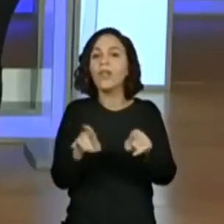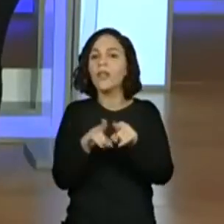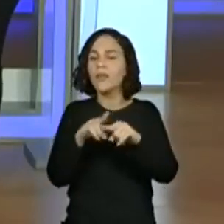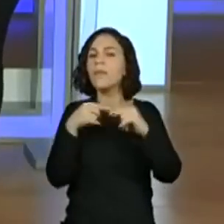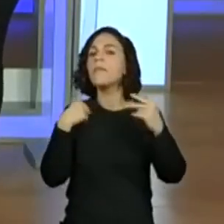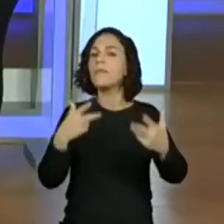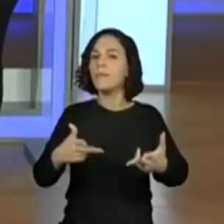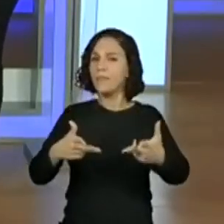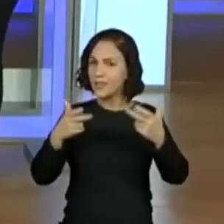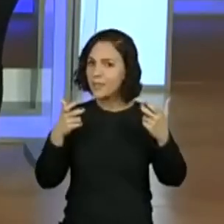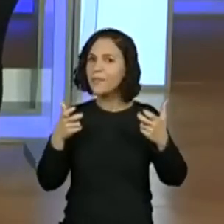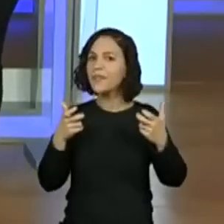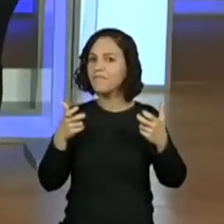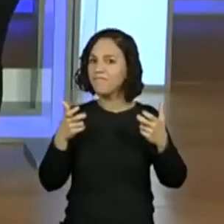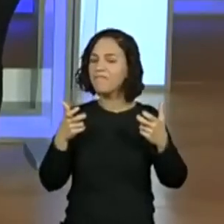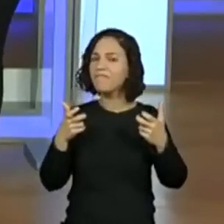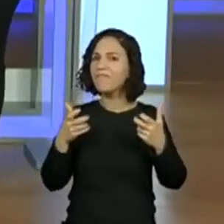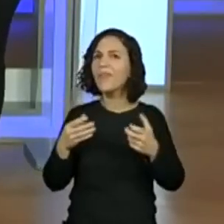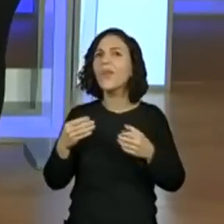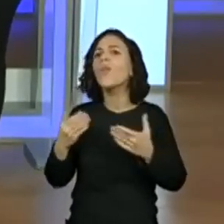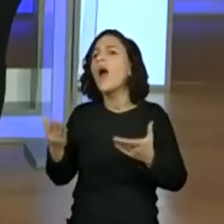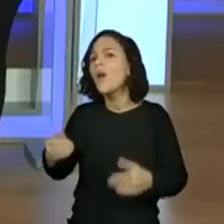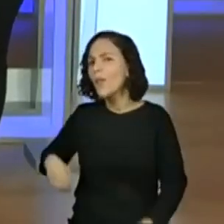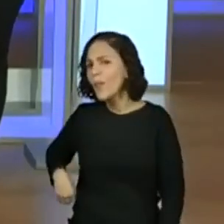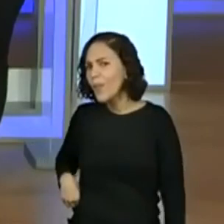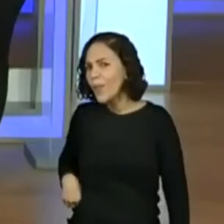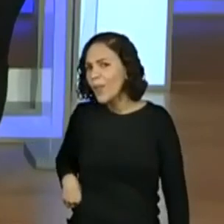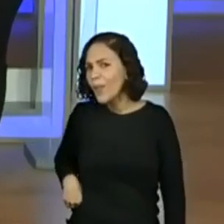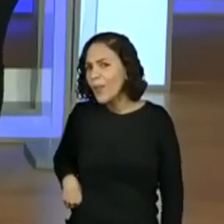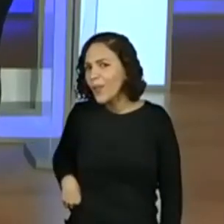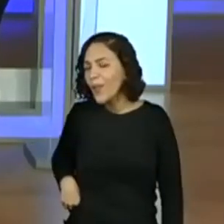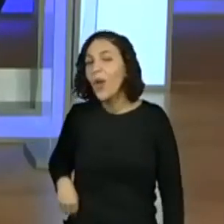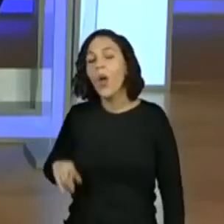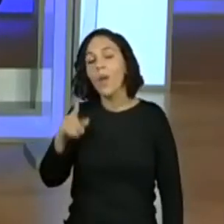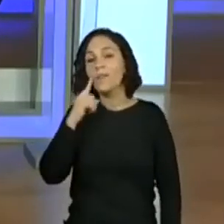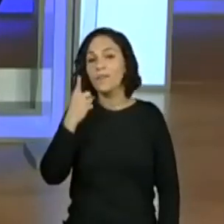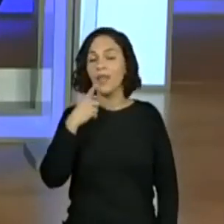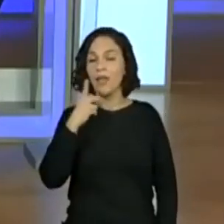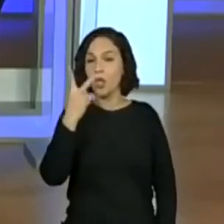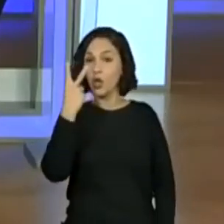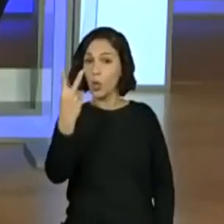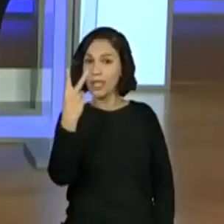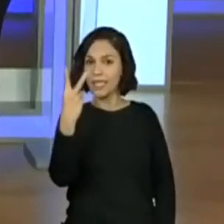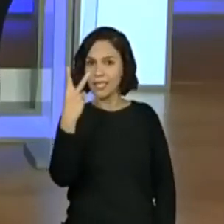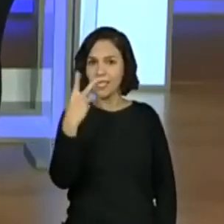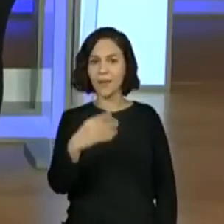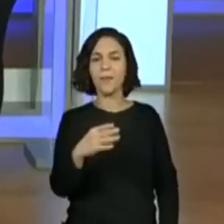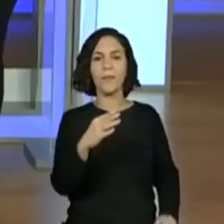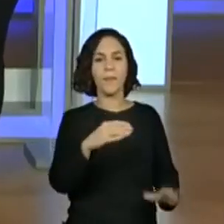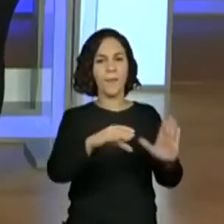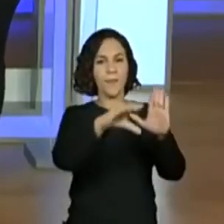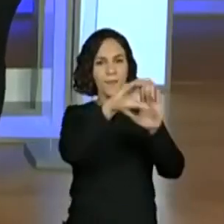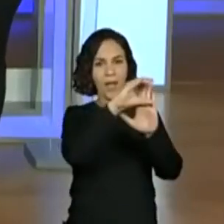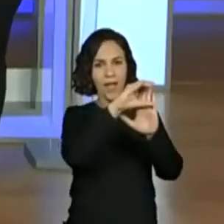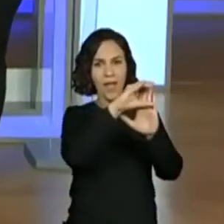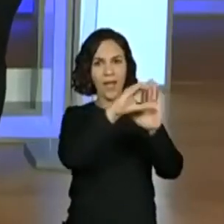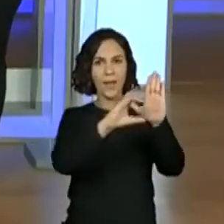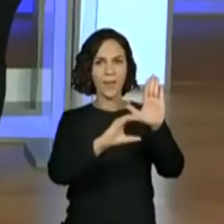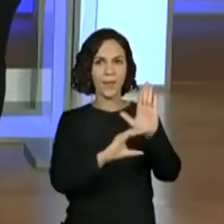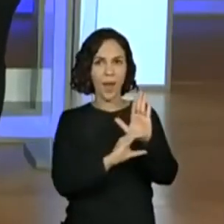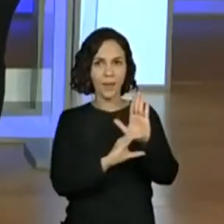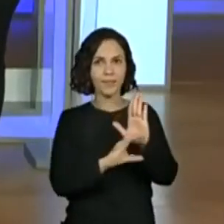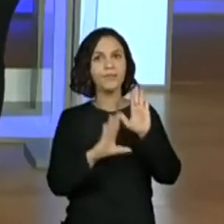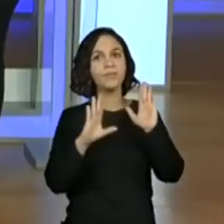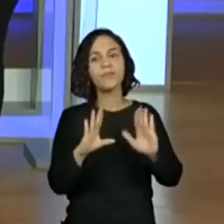percebe, professora Vivi. Qual é, professora Ele é organizado em duas partes. Duas partes. Quais são essas duas